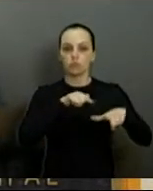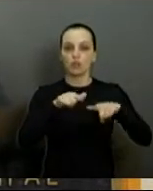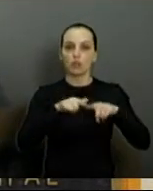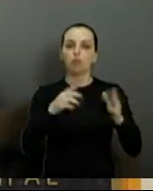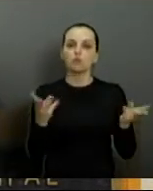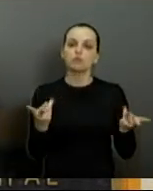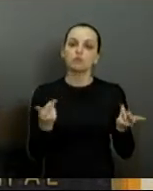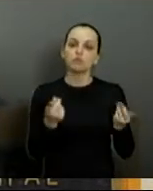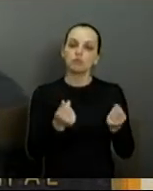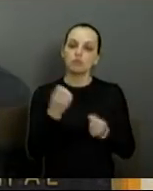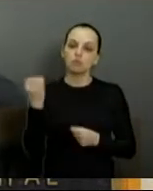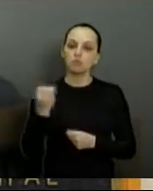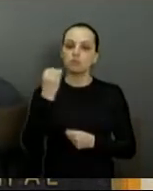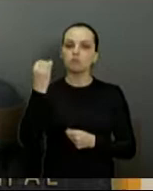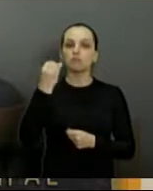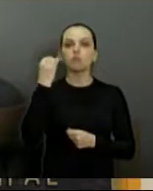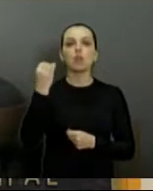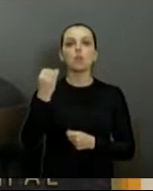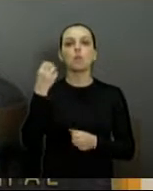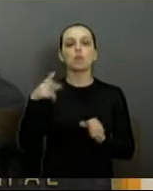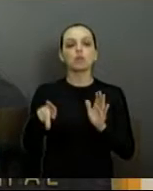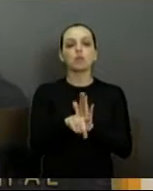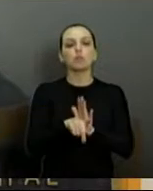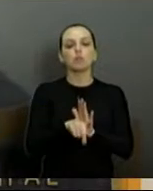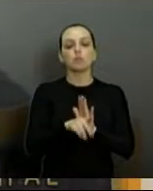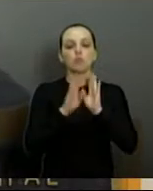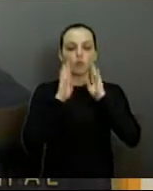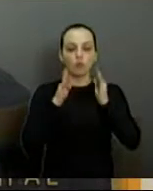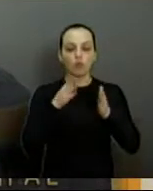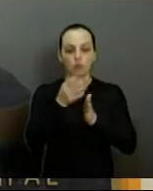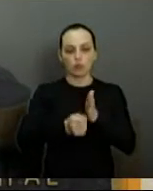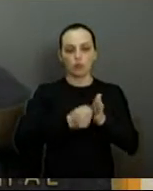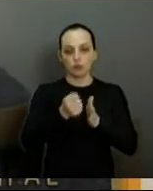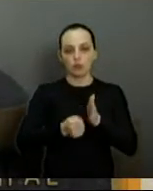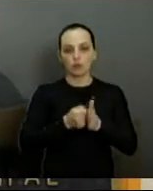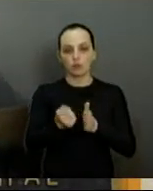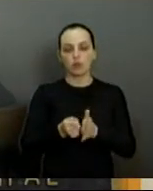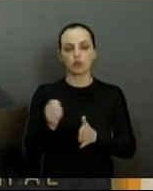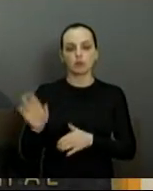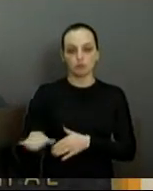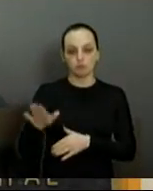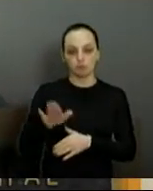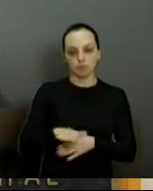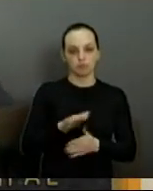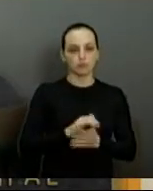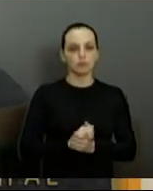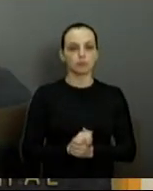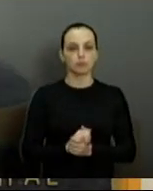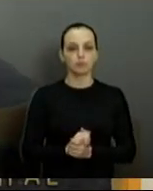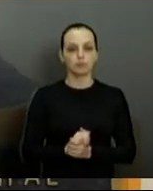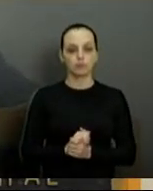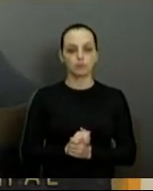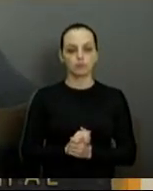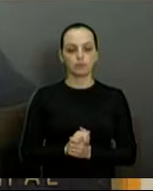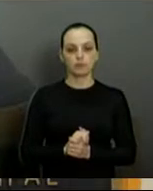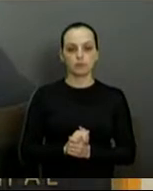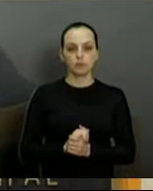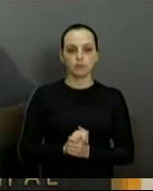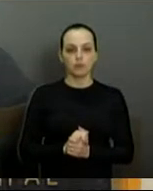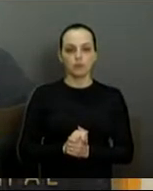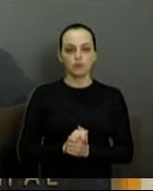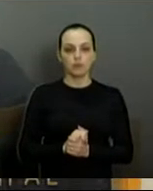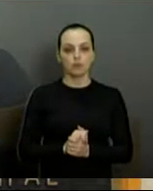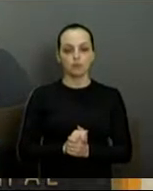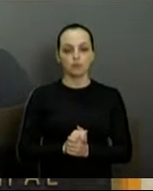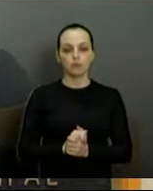relevante ao nosso município. Também quero registrar aqui o aumento de